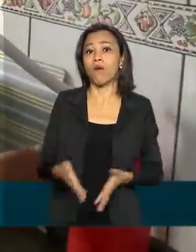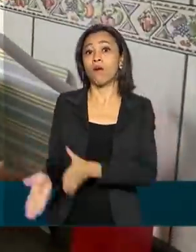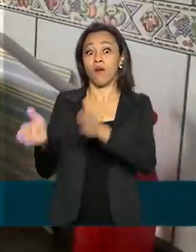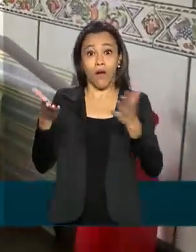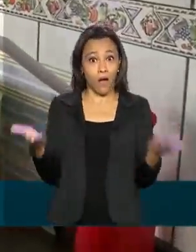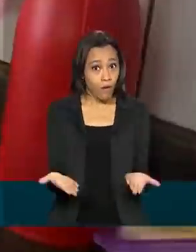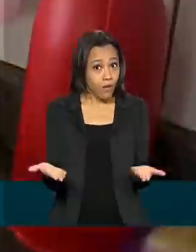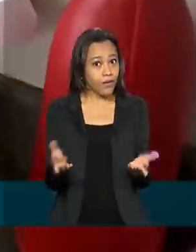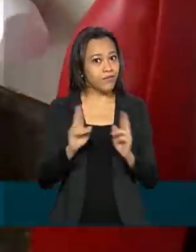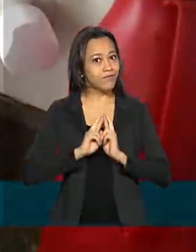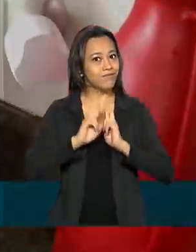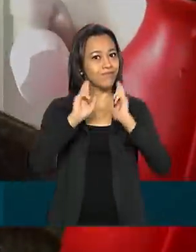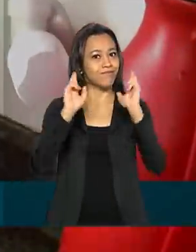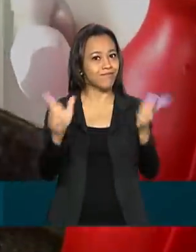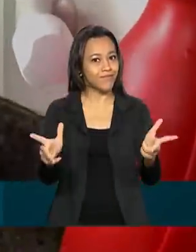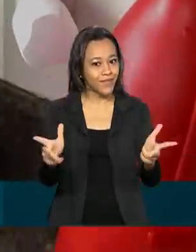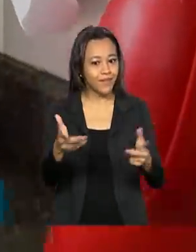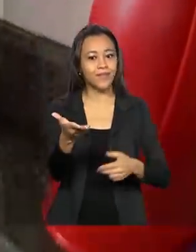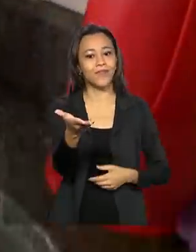coisas mudaram por aqui.